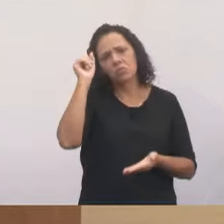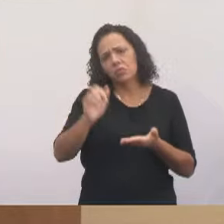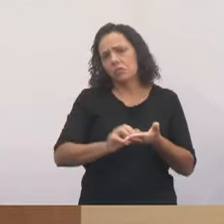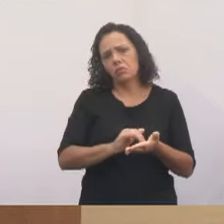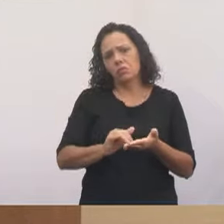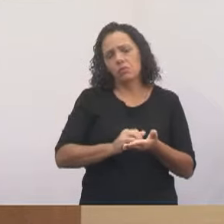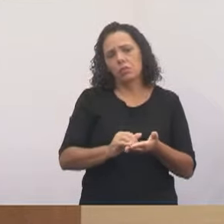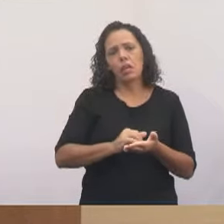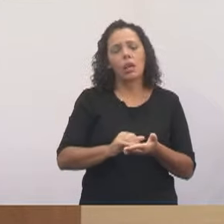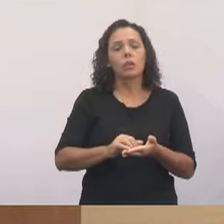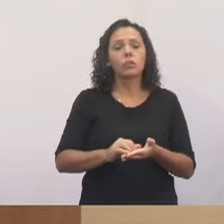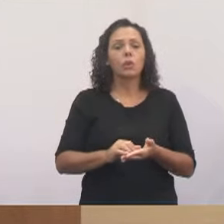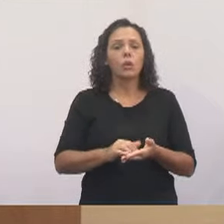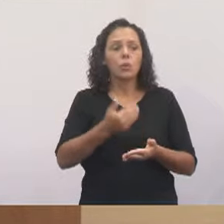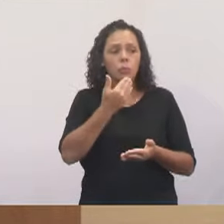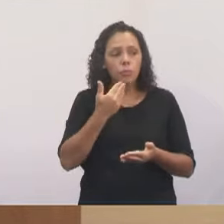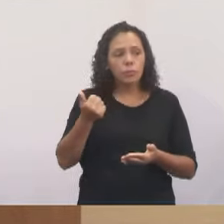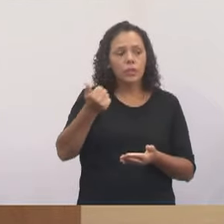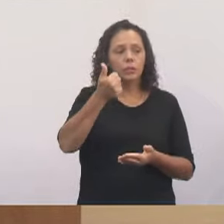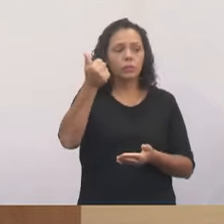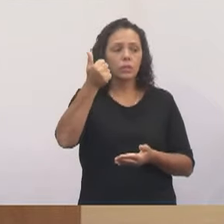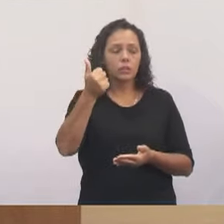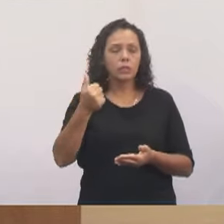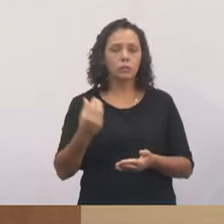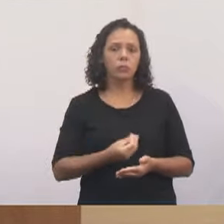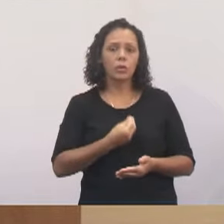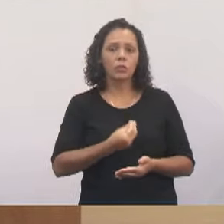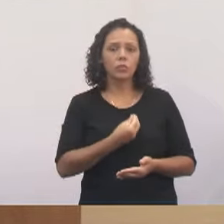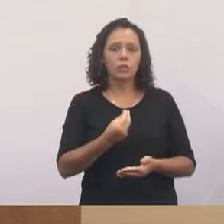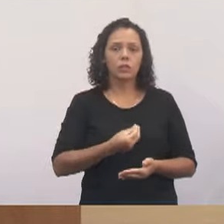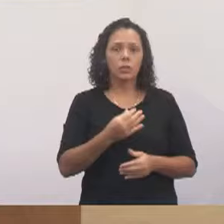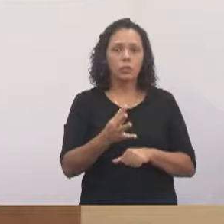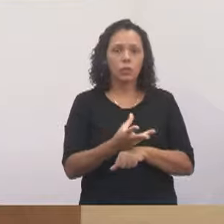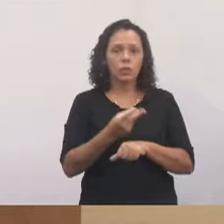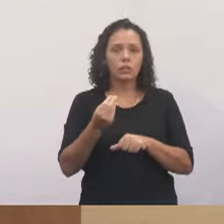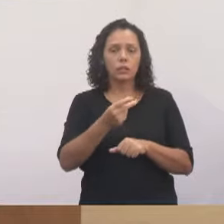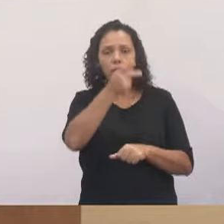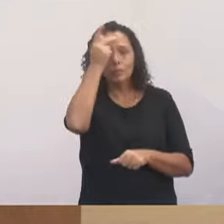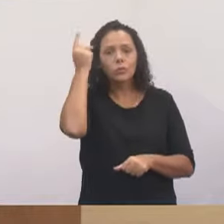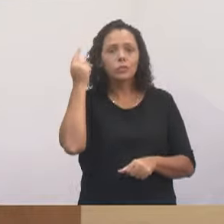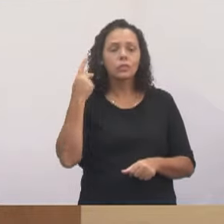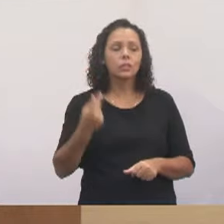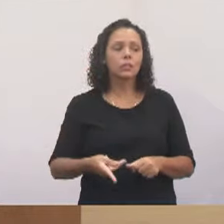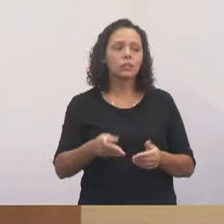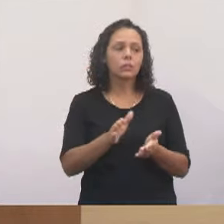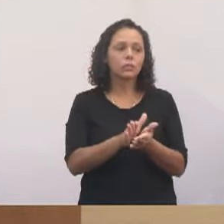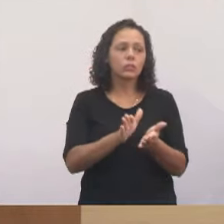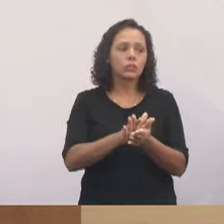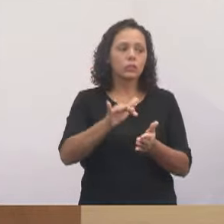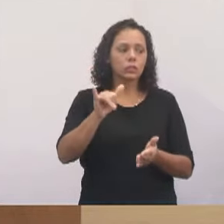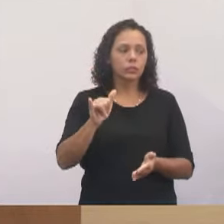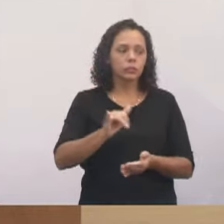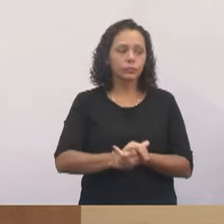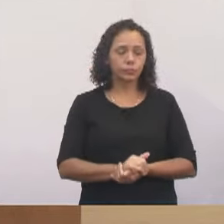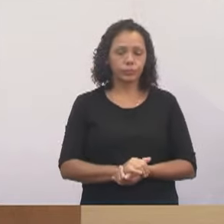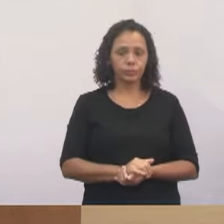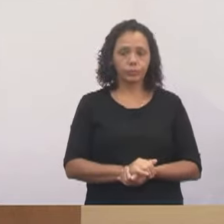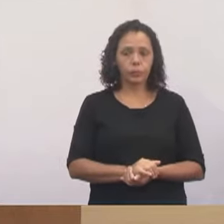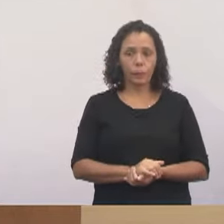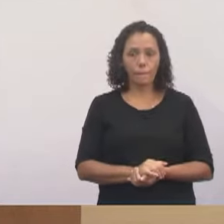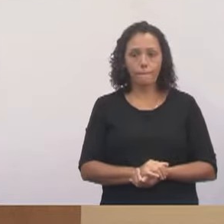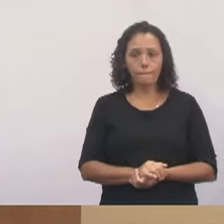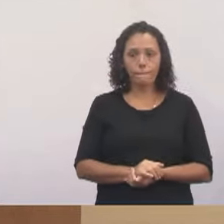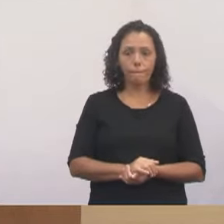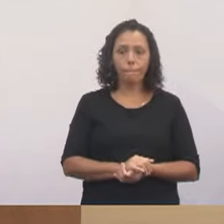melhorias e qualidade de vida das pessoas aqui no nosso município. Porque eu tenho esse tempo, graças a Deus, eu vim aqui